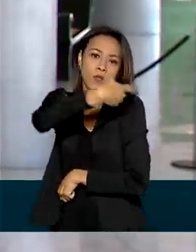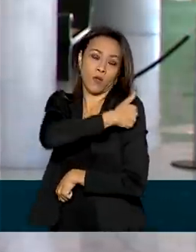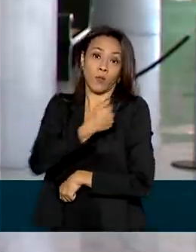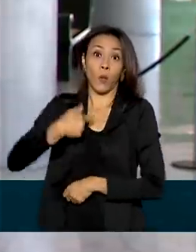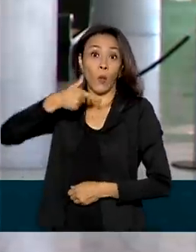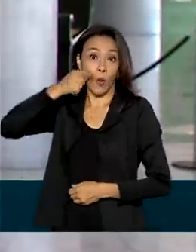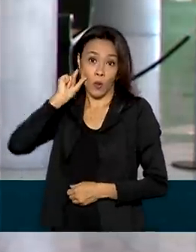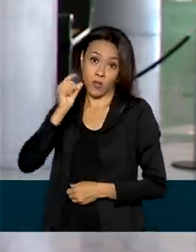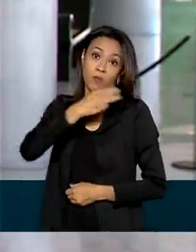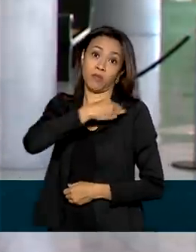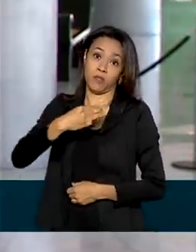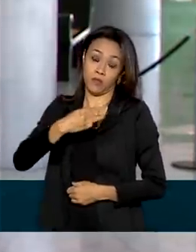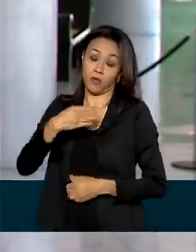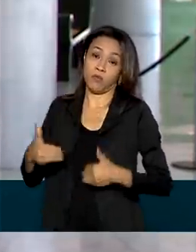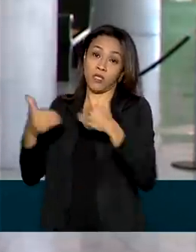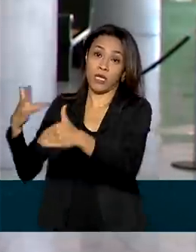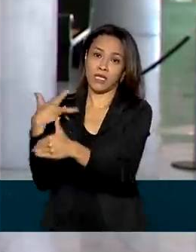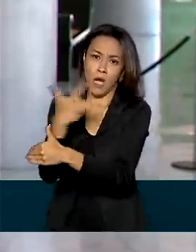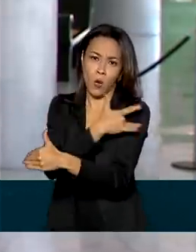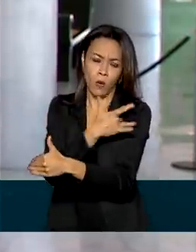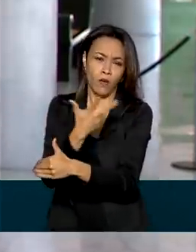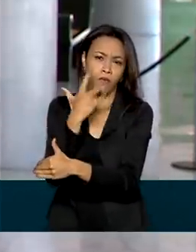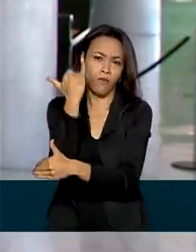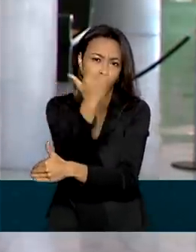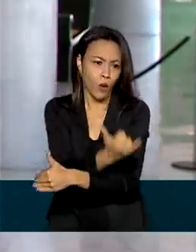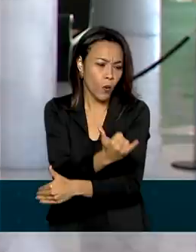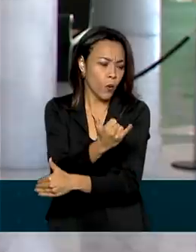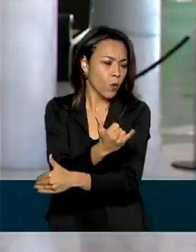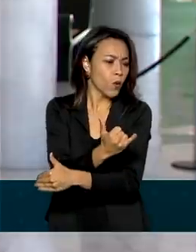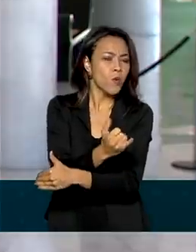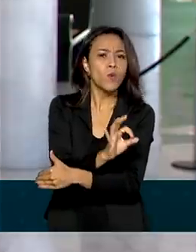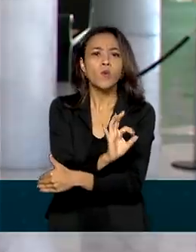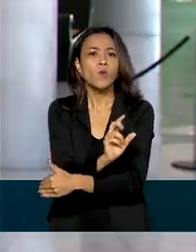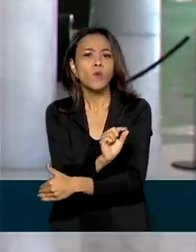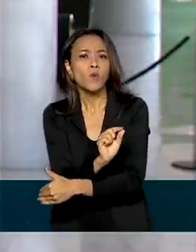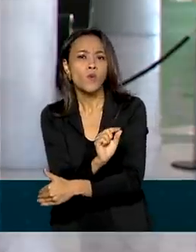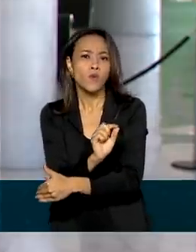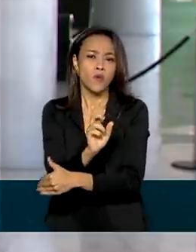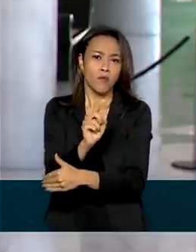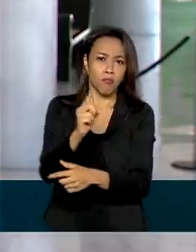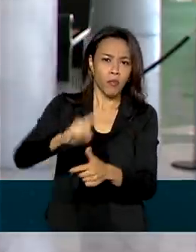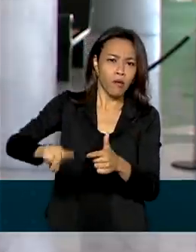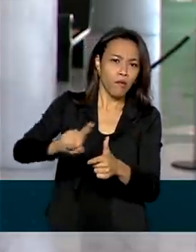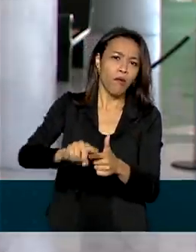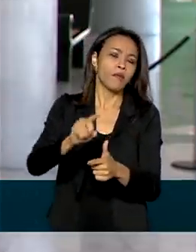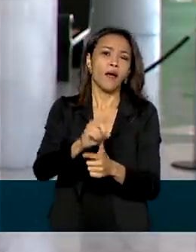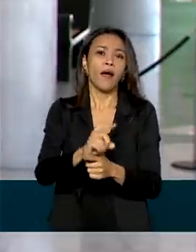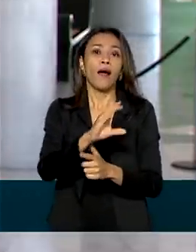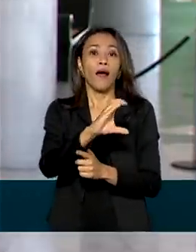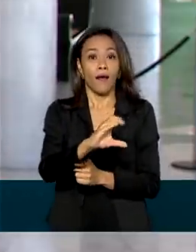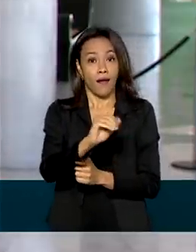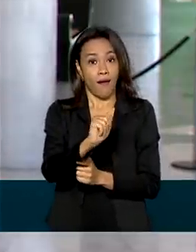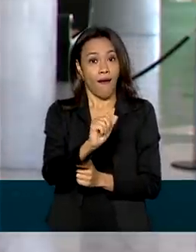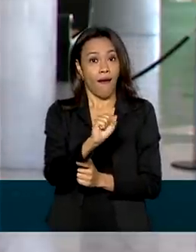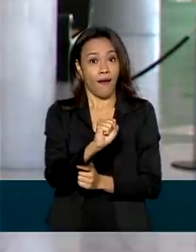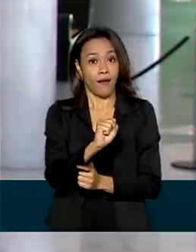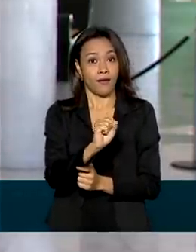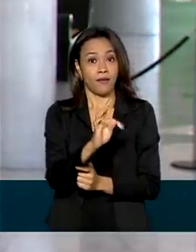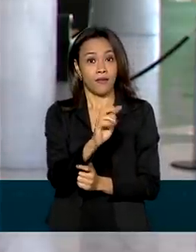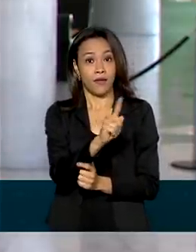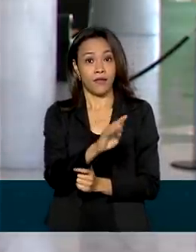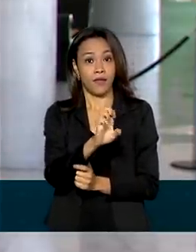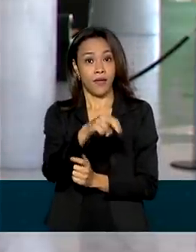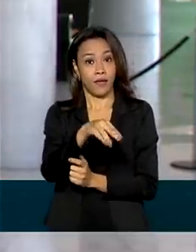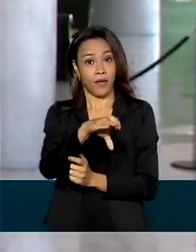reiterou que não foi identificada nenhuma relação de causalidade entre o imunizante da AstraZeneca, que é um dos utilizados na campanha, e